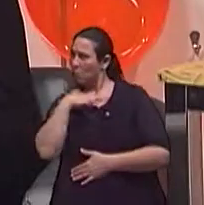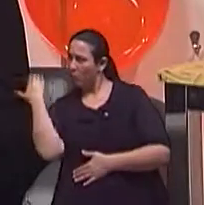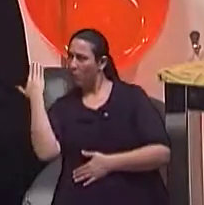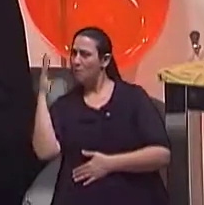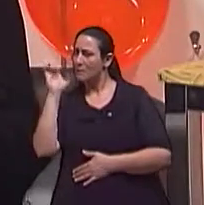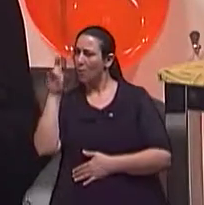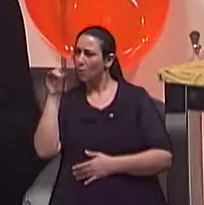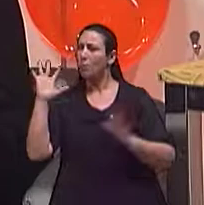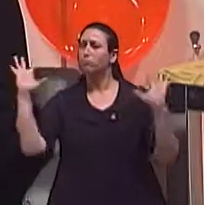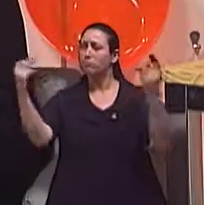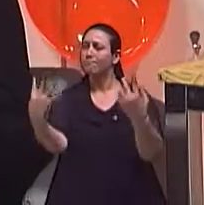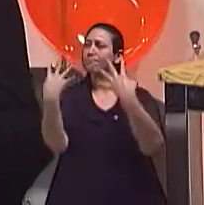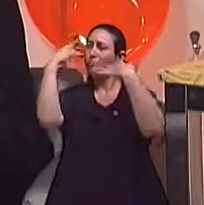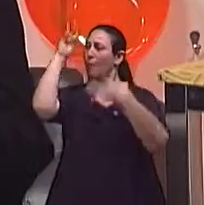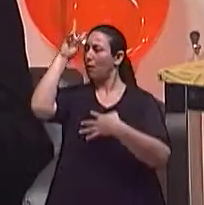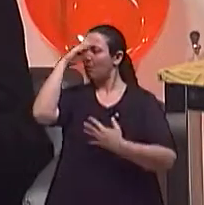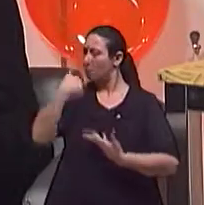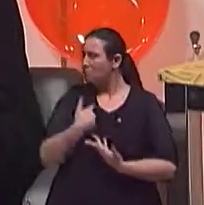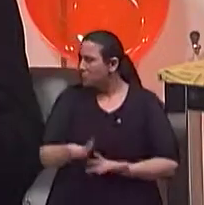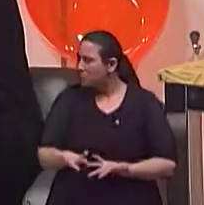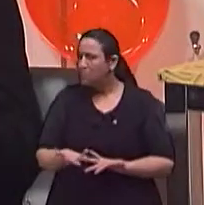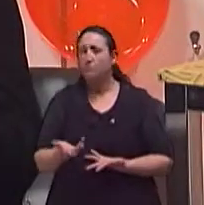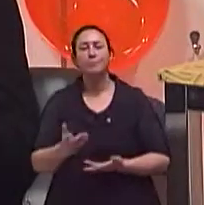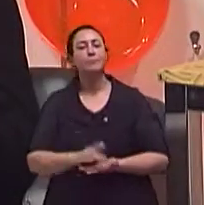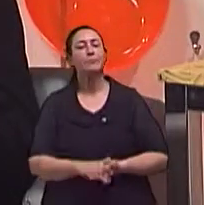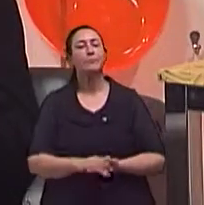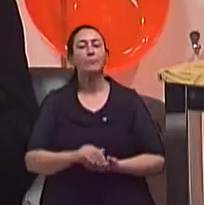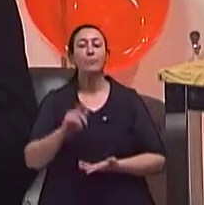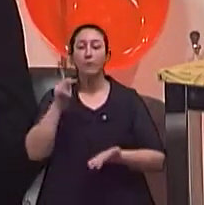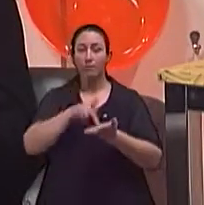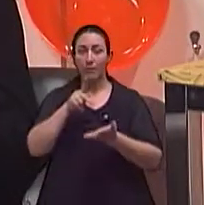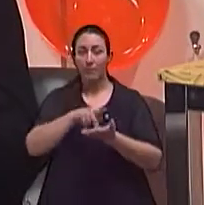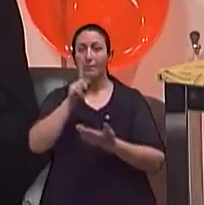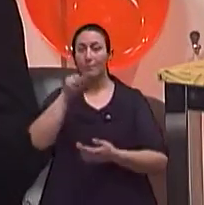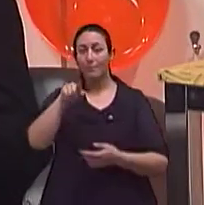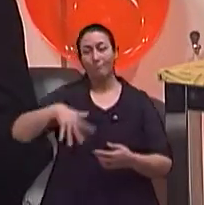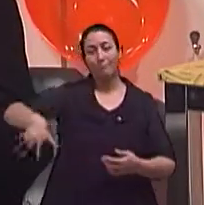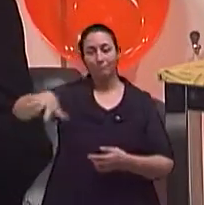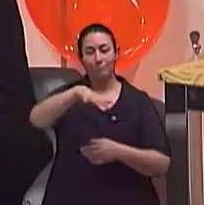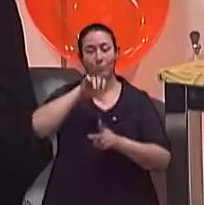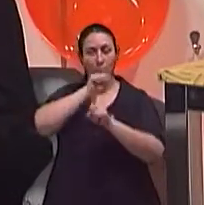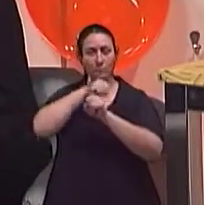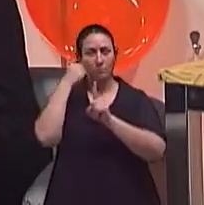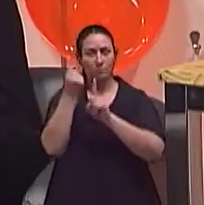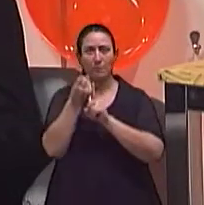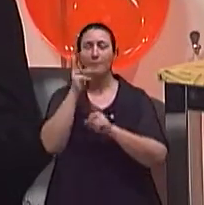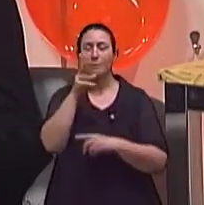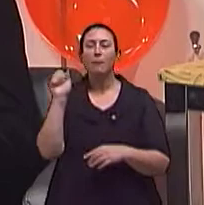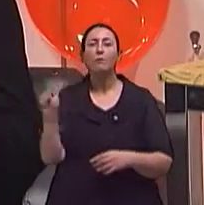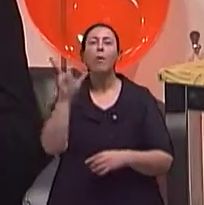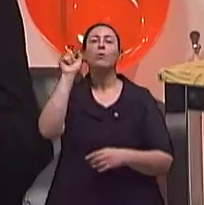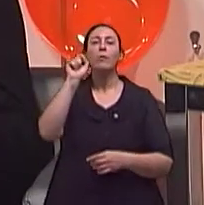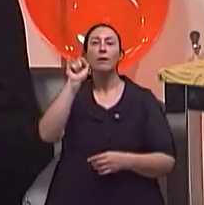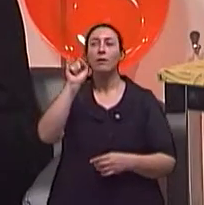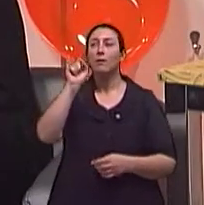Olha, muitas vezes acontece que o ser humano valoriza mais aquilo que ele tem do lado depois que ele perde.